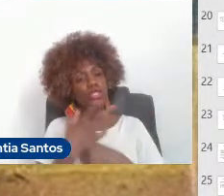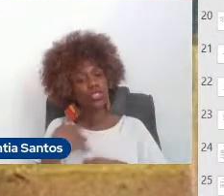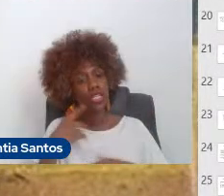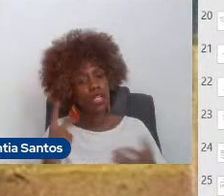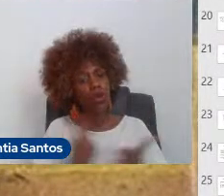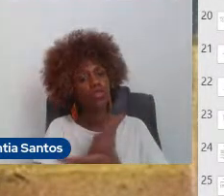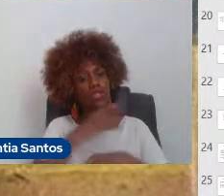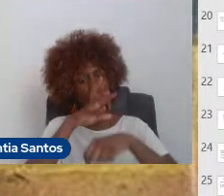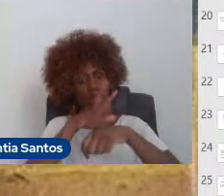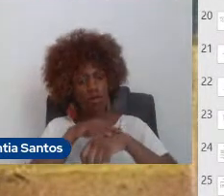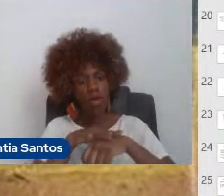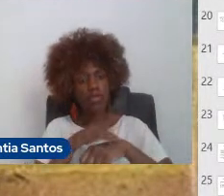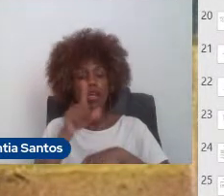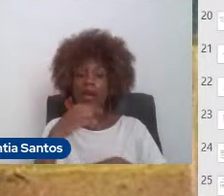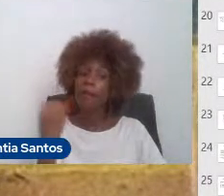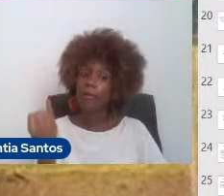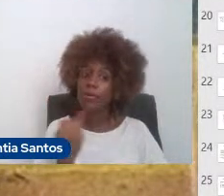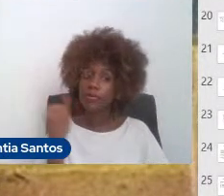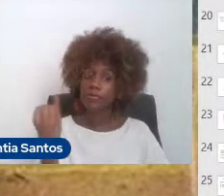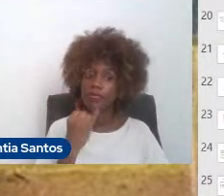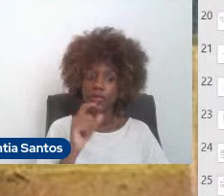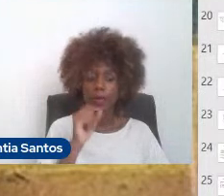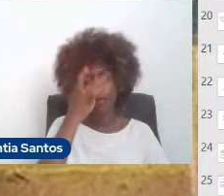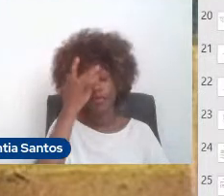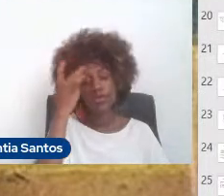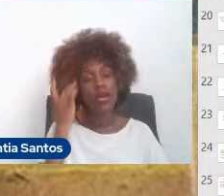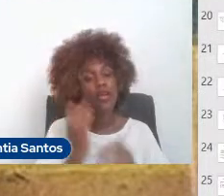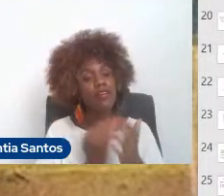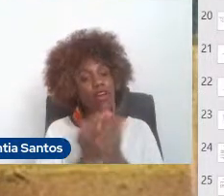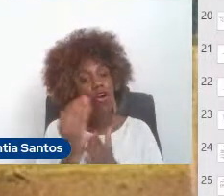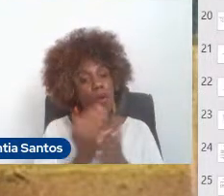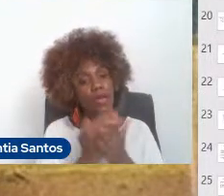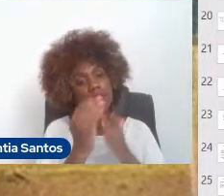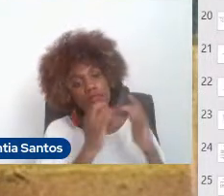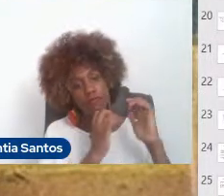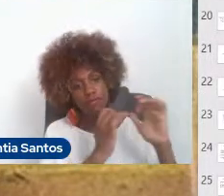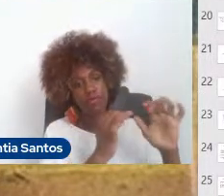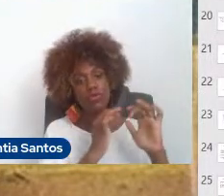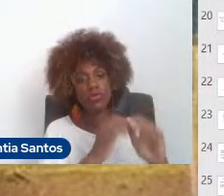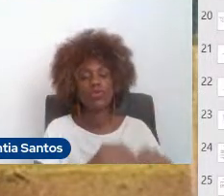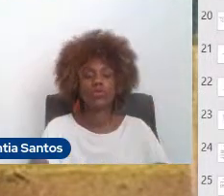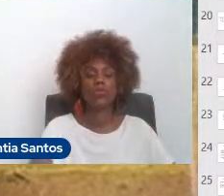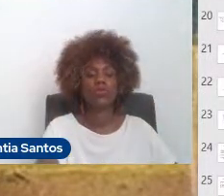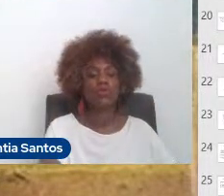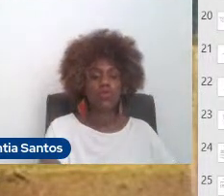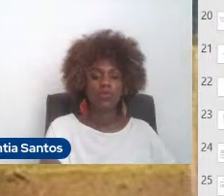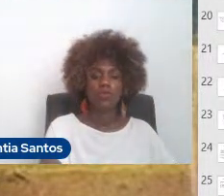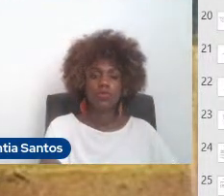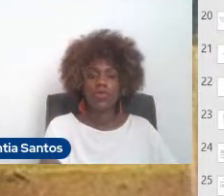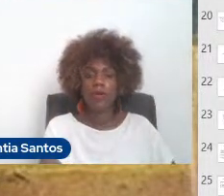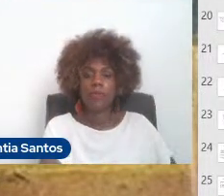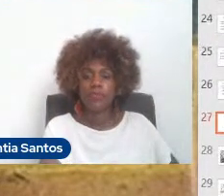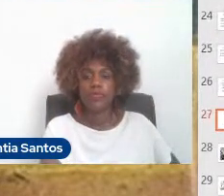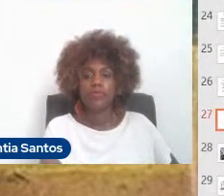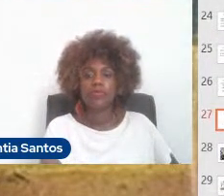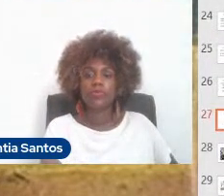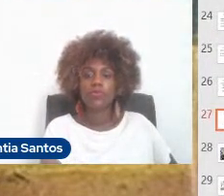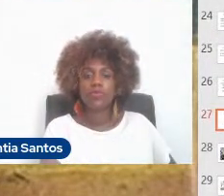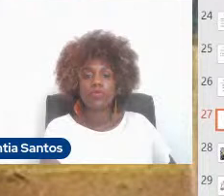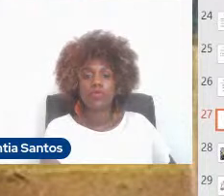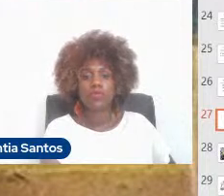são importantíssimas para quem vai se iniciar no instrumento. o próximo quadro, aí já é um